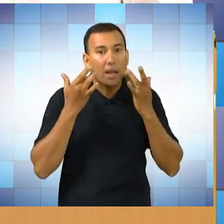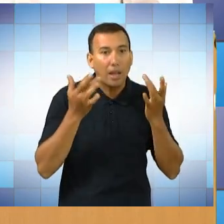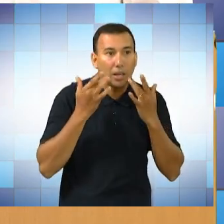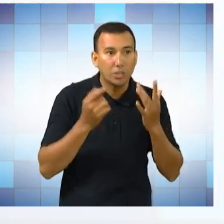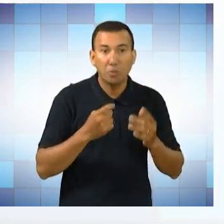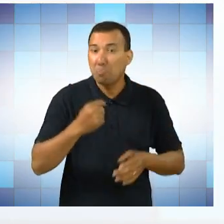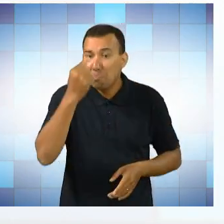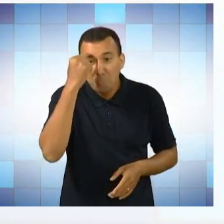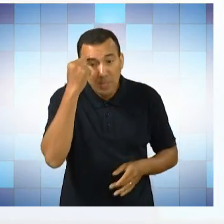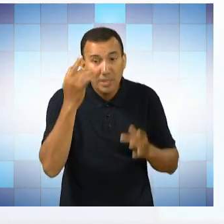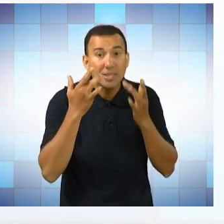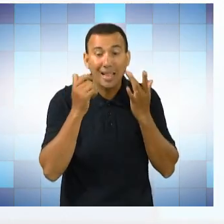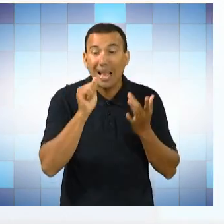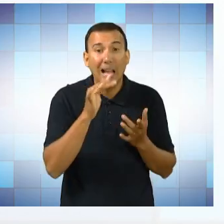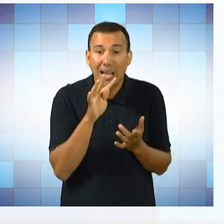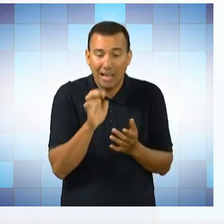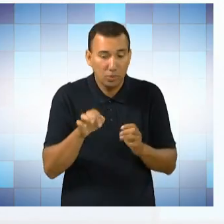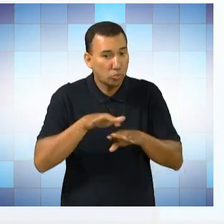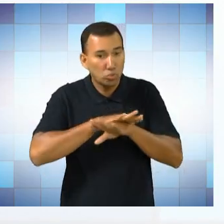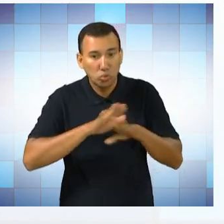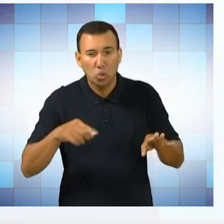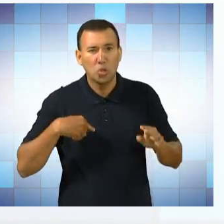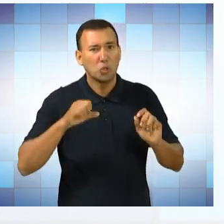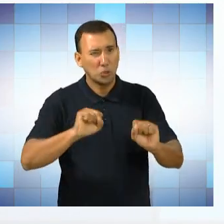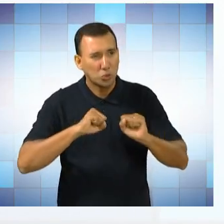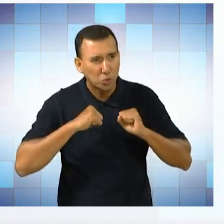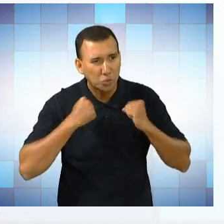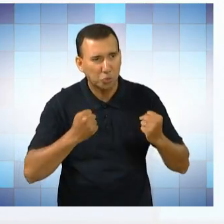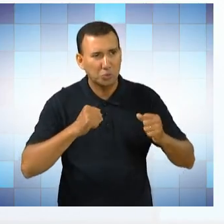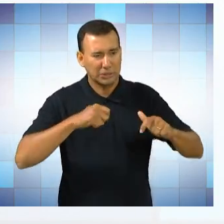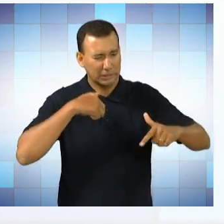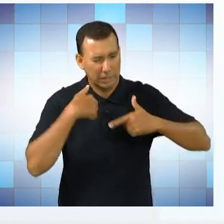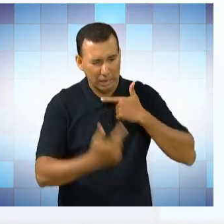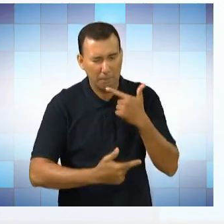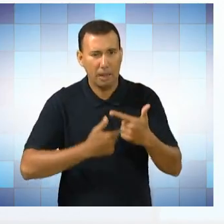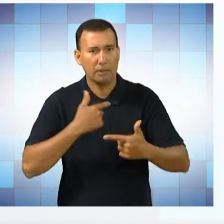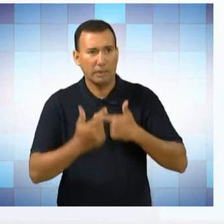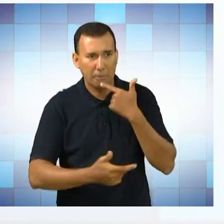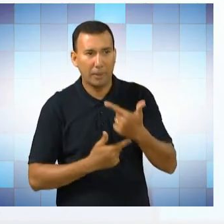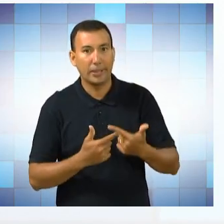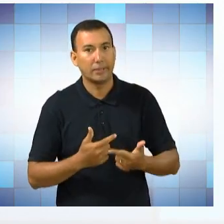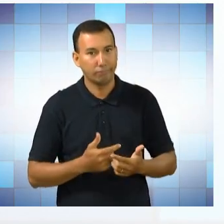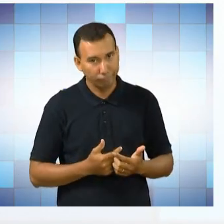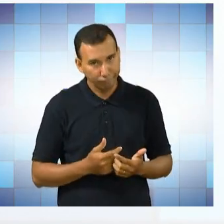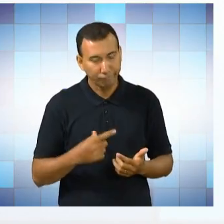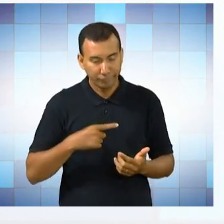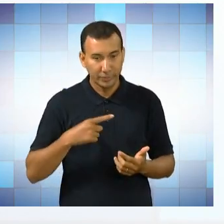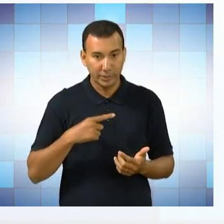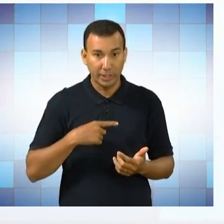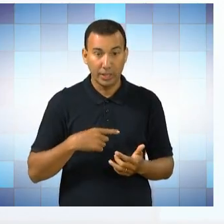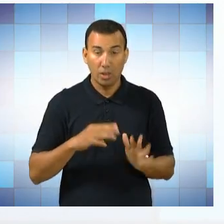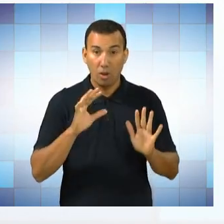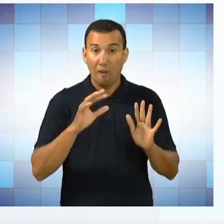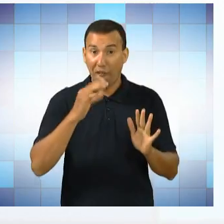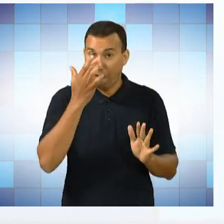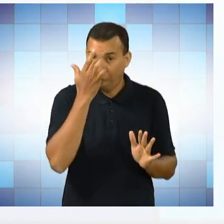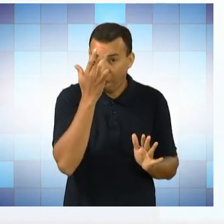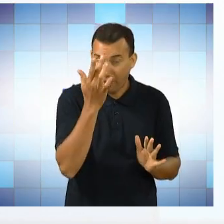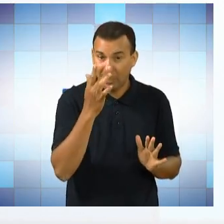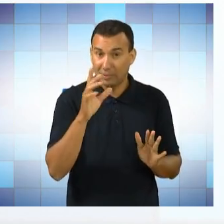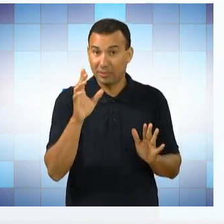respirar e viver de uma outra forma se não for dessa forma. Eu posso dizer que a minha